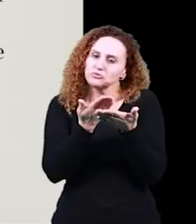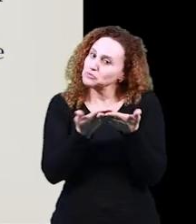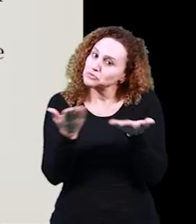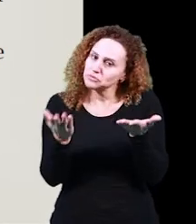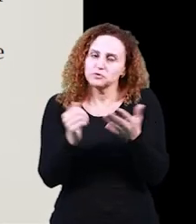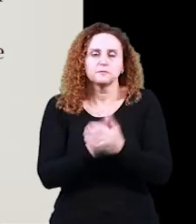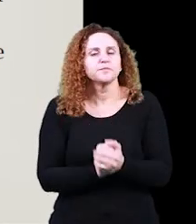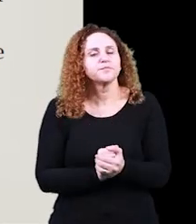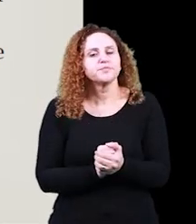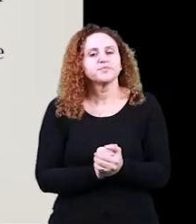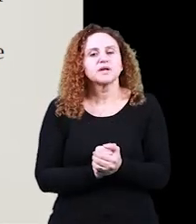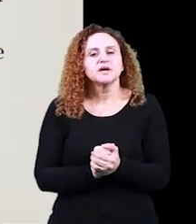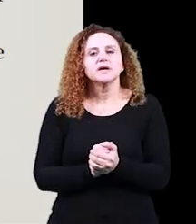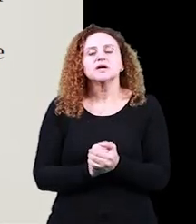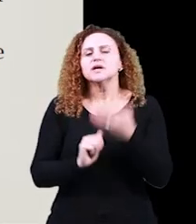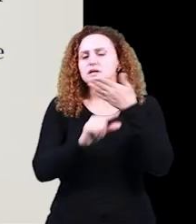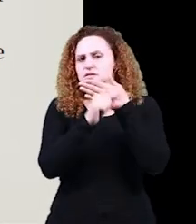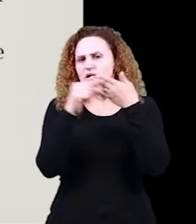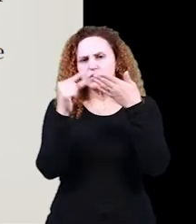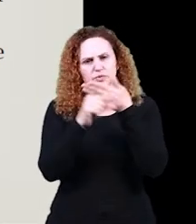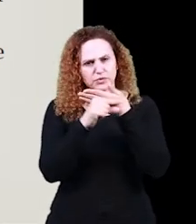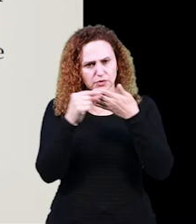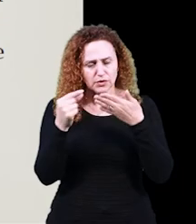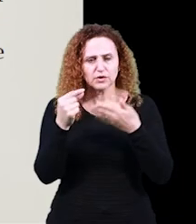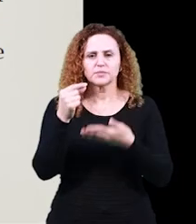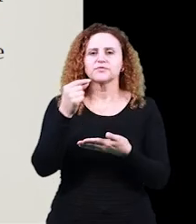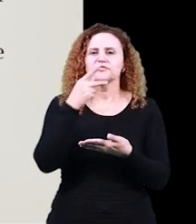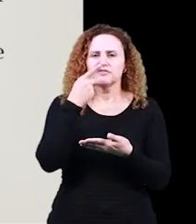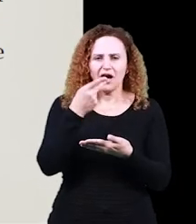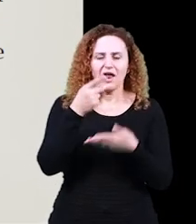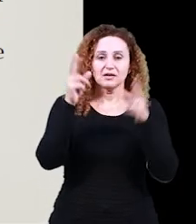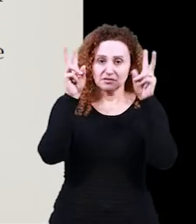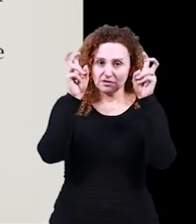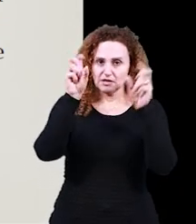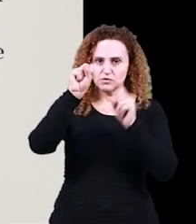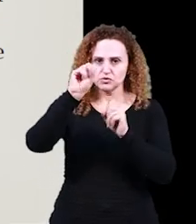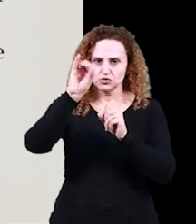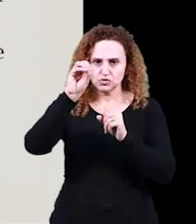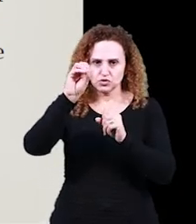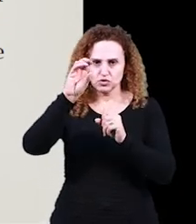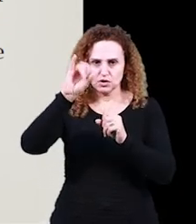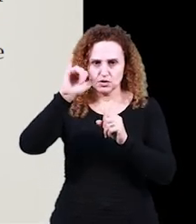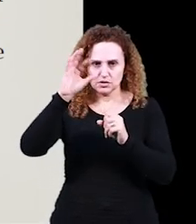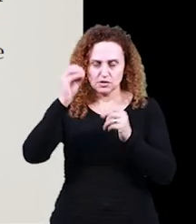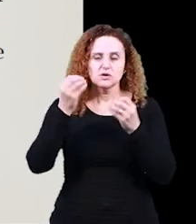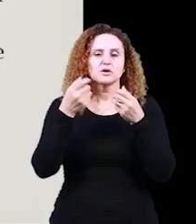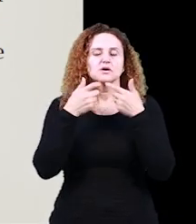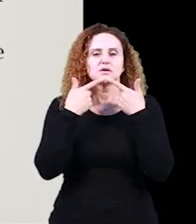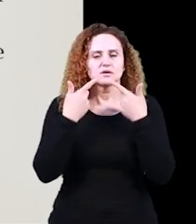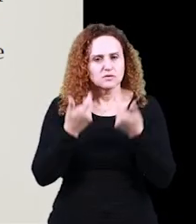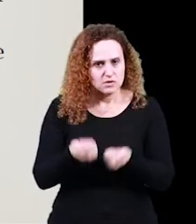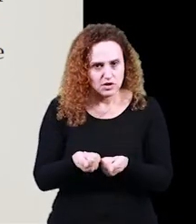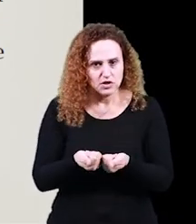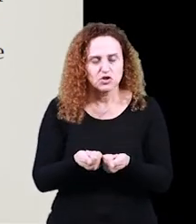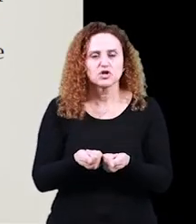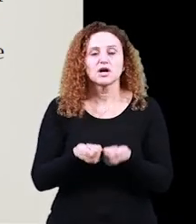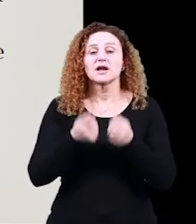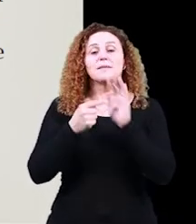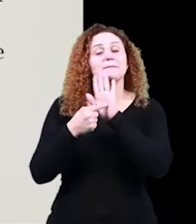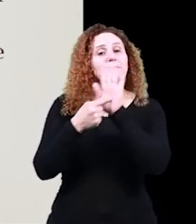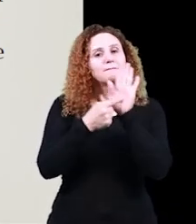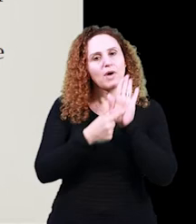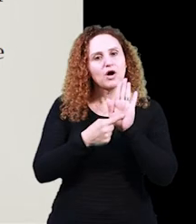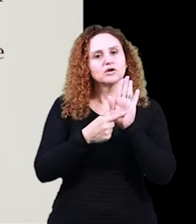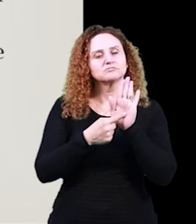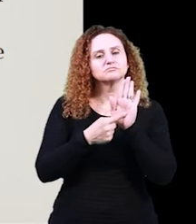Segundo o Labov, a sociolinguística fornece o embasamento e os instrumentos necessários para comprovar que a linguagem em